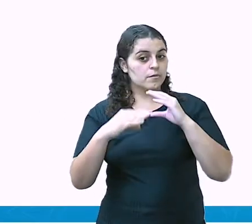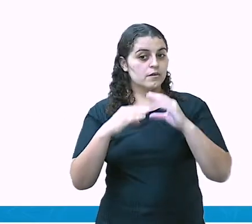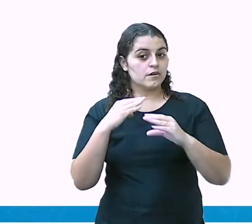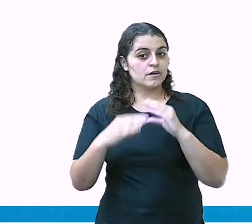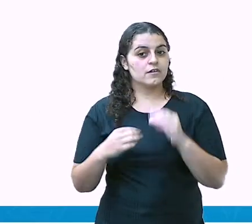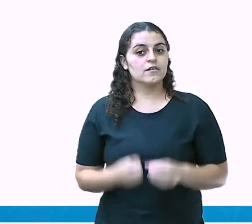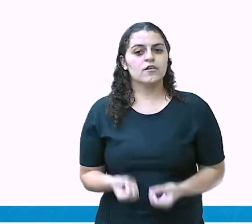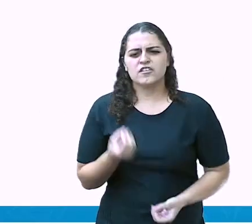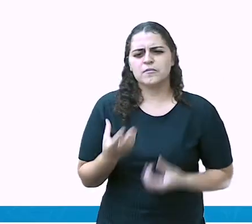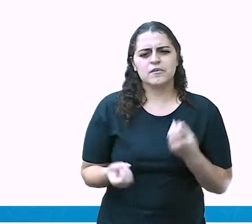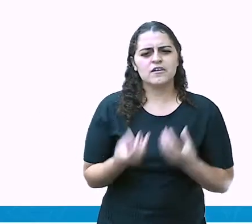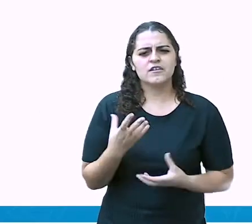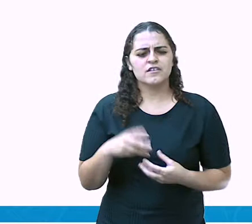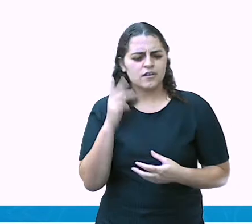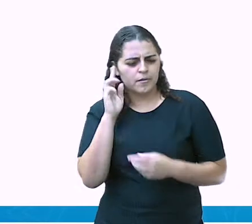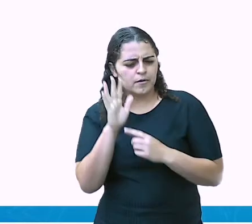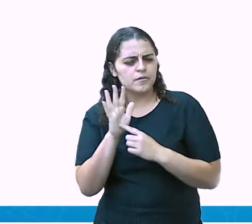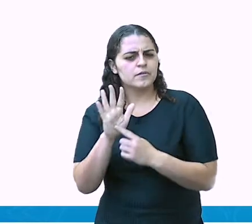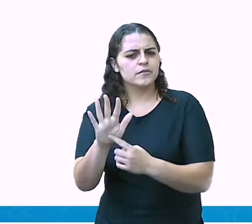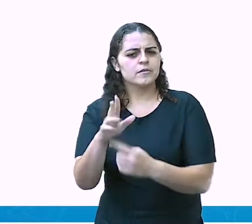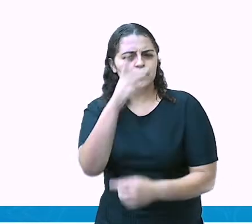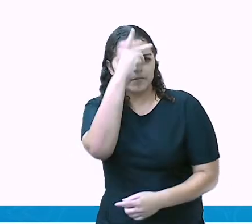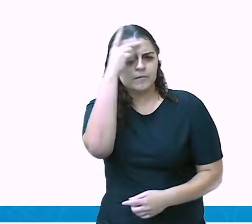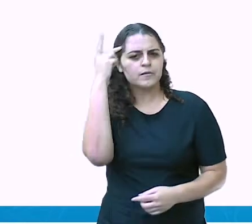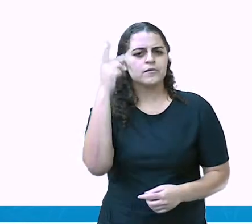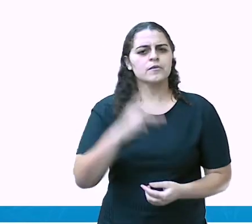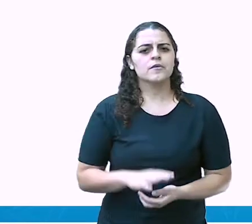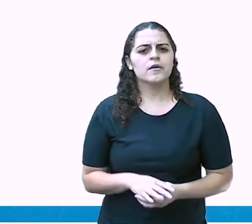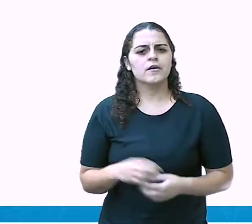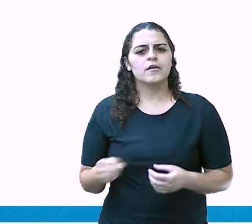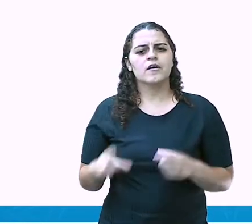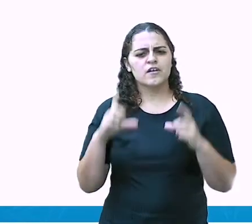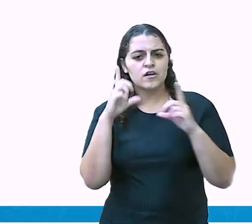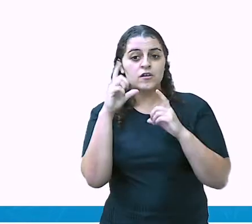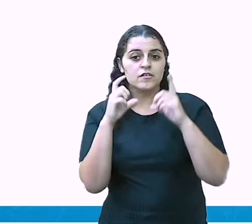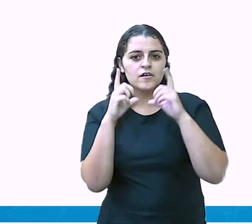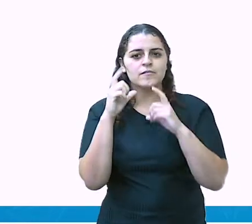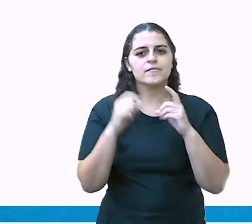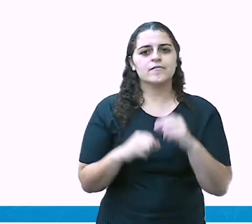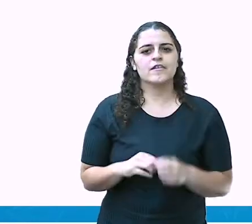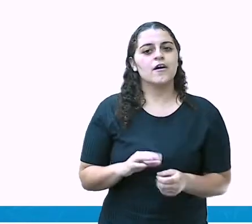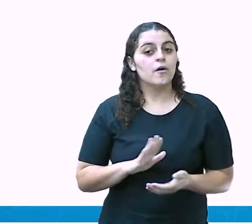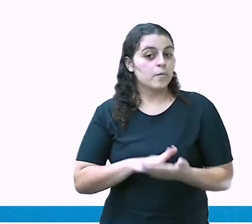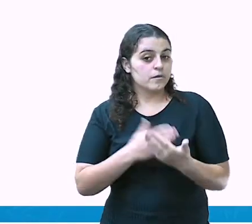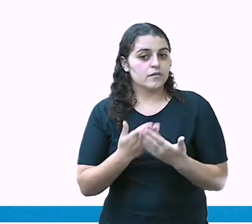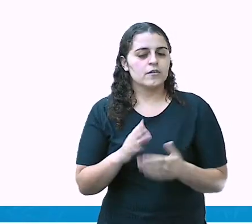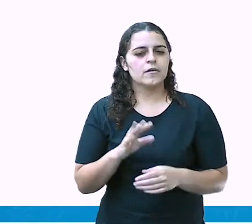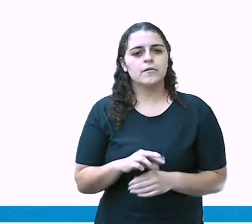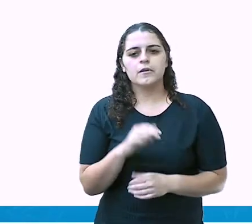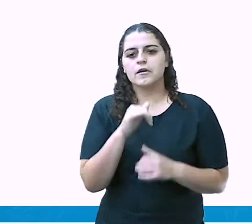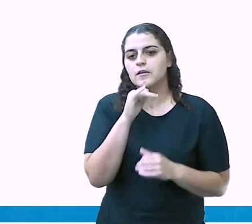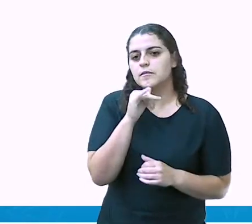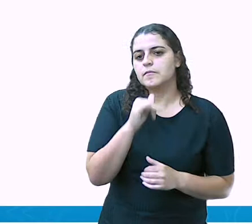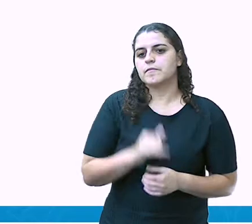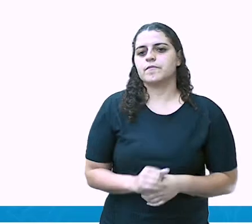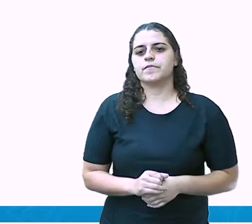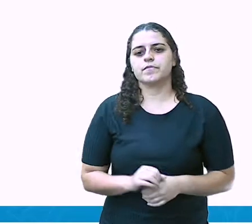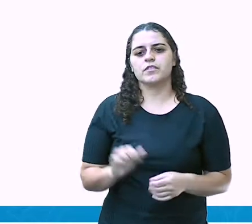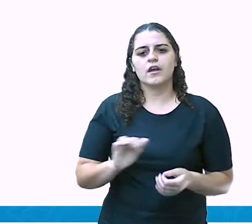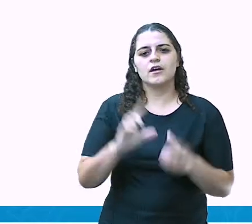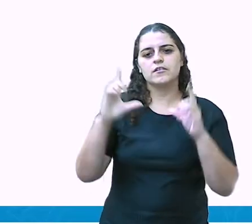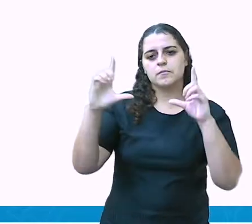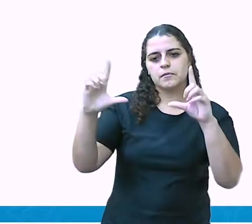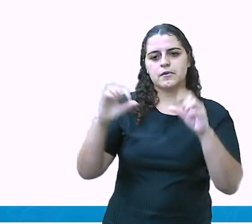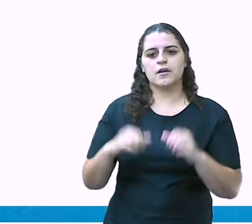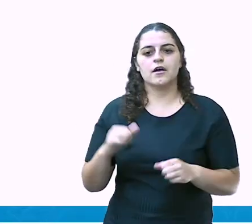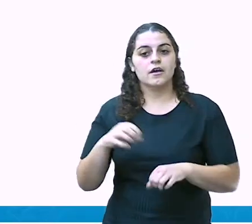nos comunicar com o outro, seja através de gestos, né? Interprete, que é a língua de sinais, as placas de trânsito